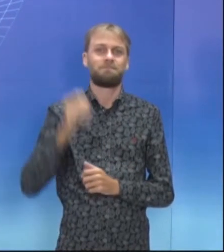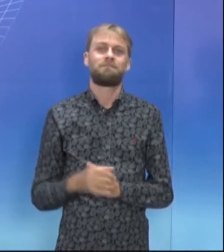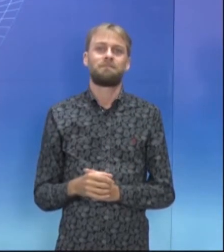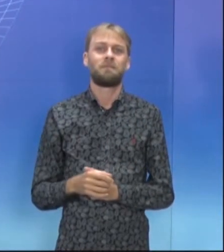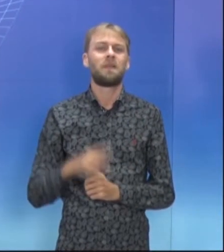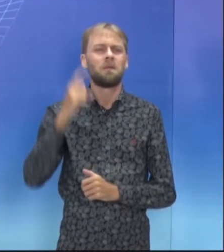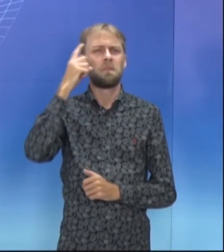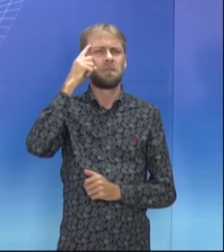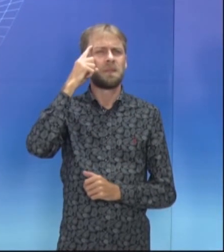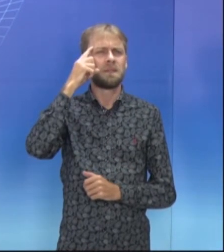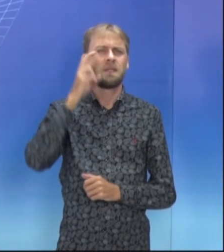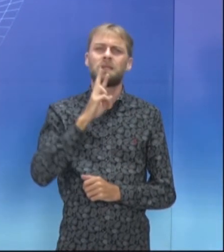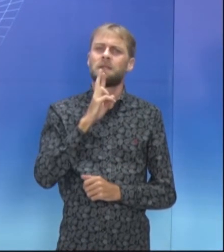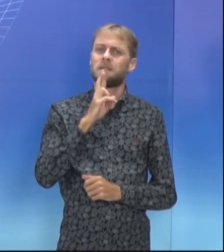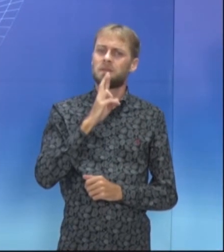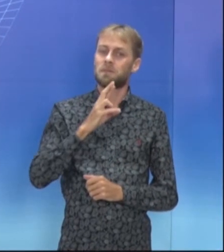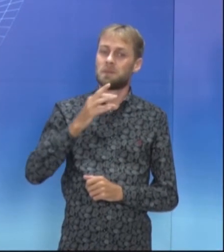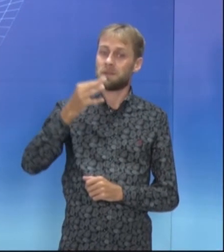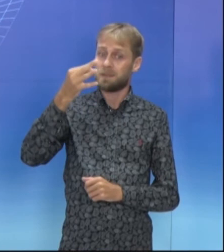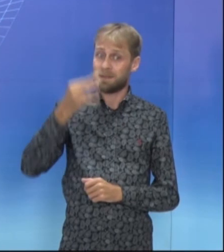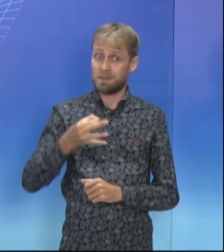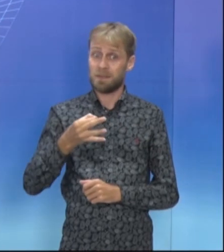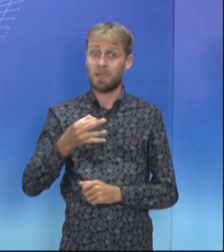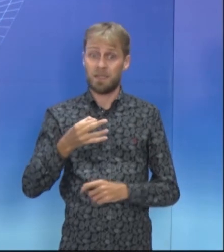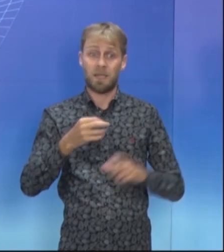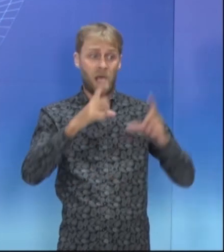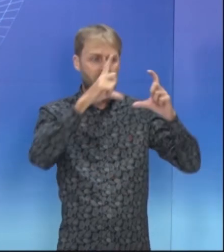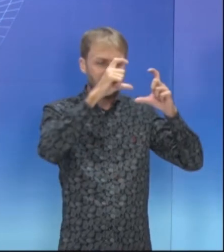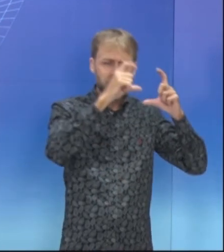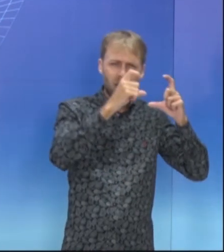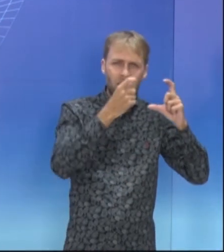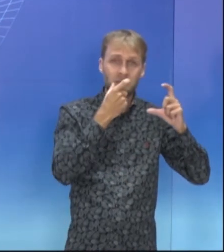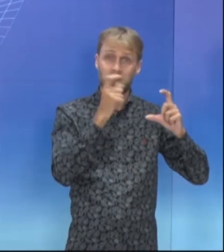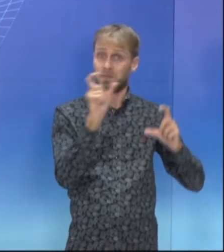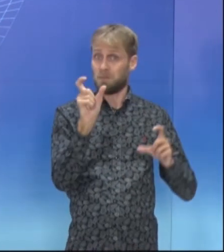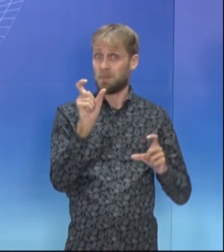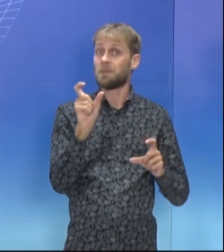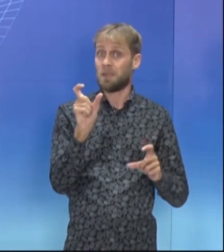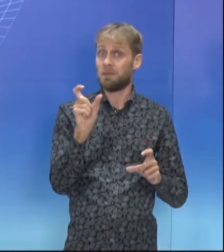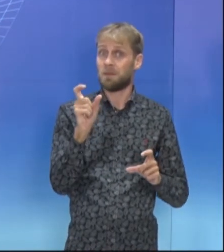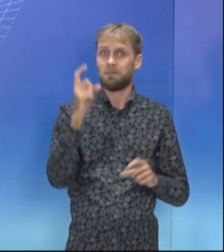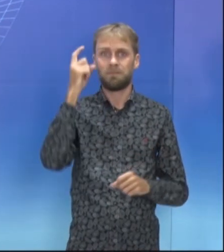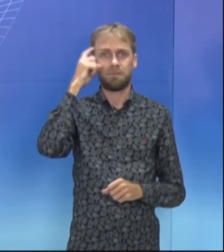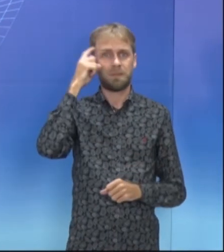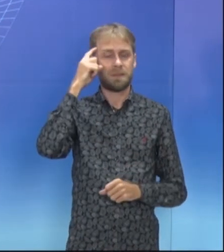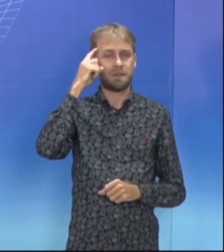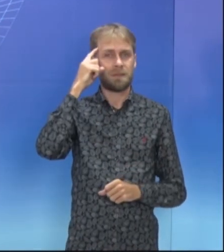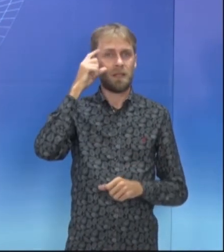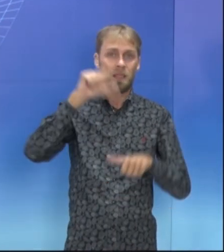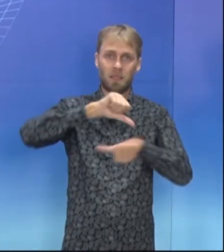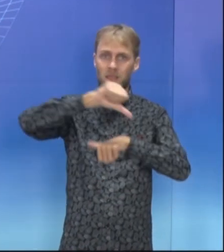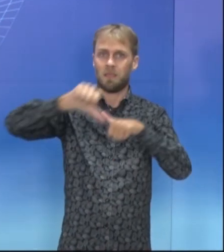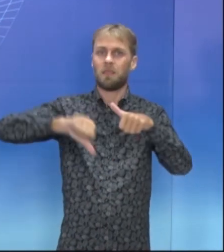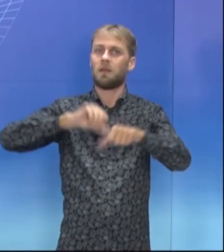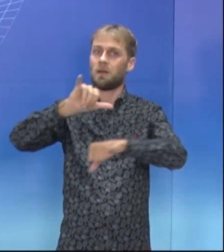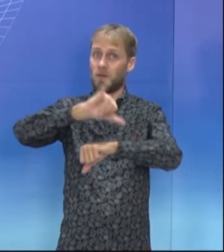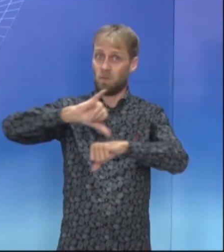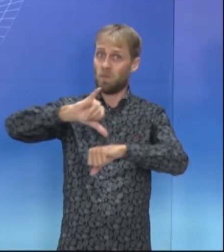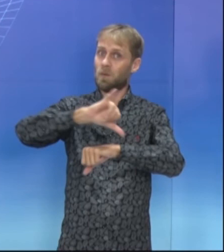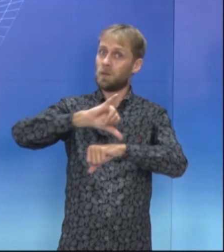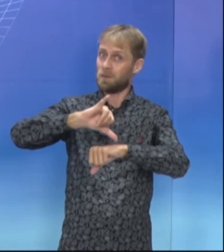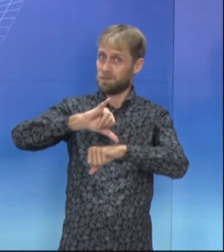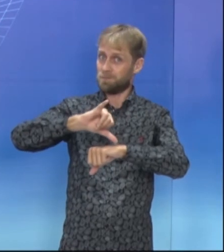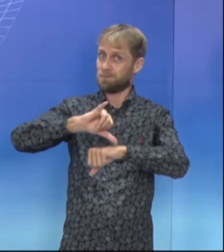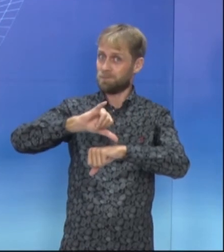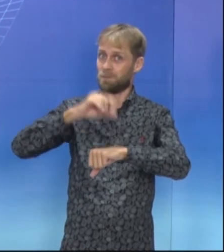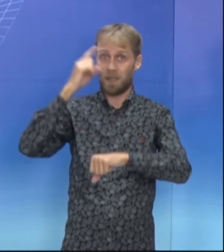concluir o quê? Tendo em conta a imagem e os recursos, né? Trata de uma propaganda sobre troca de óleo. A ideia